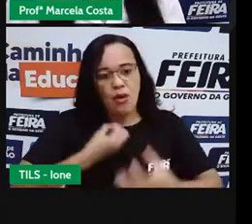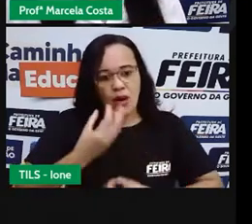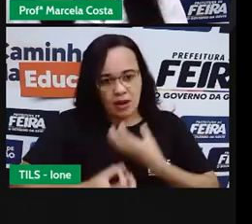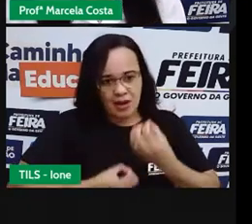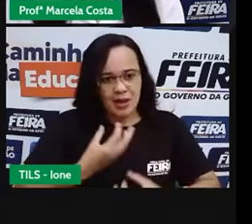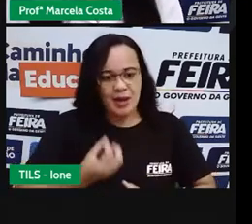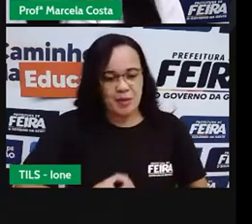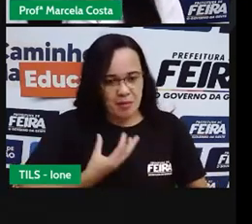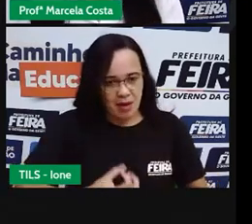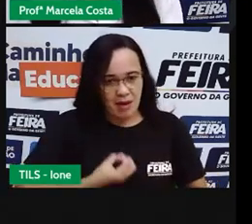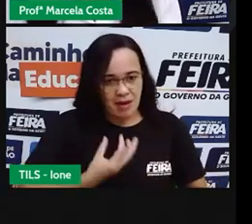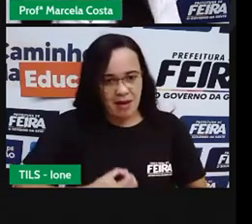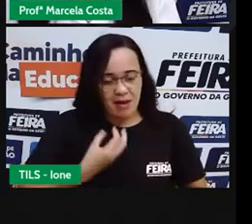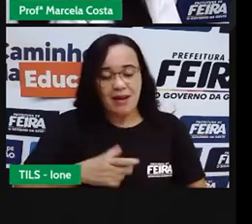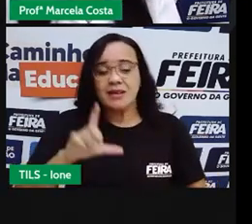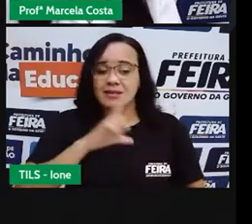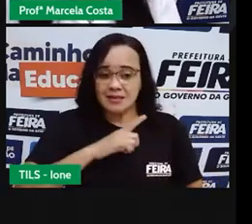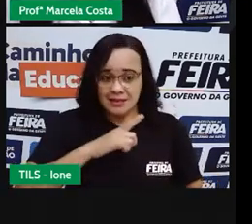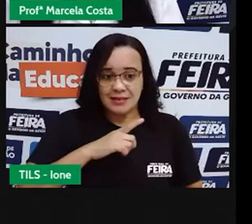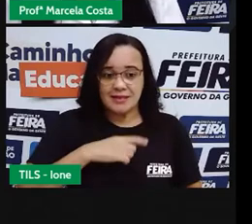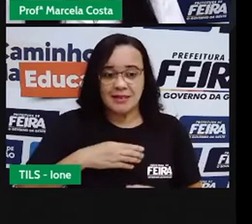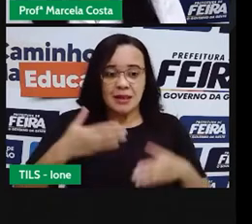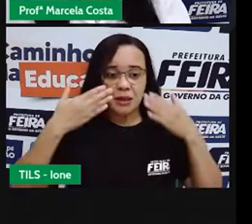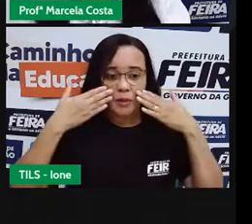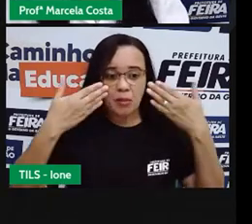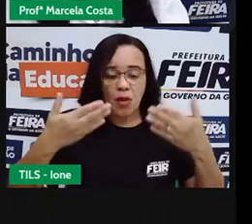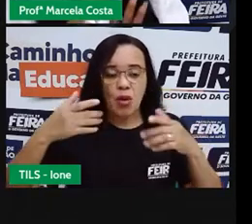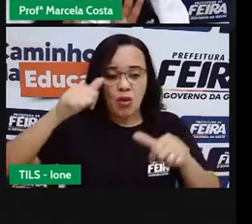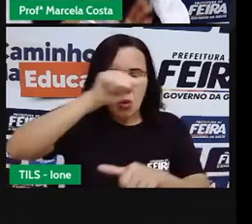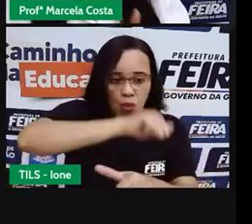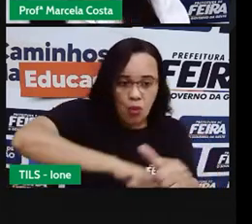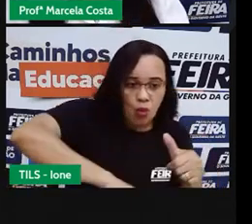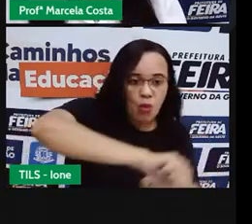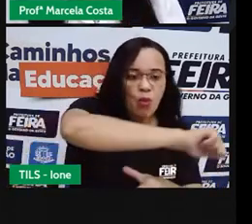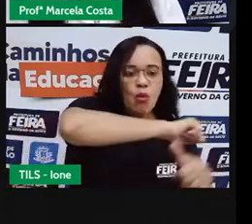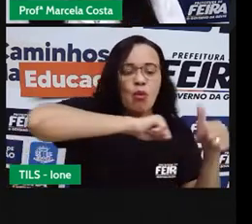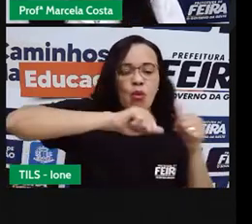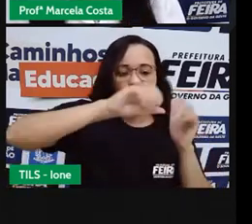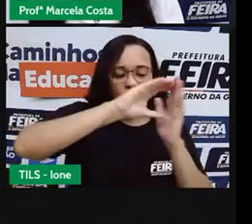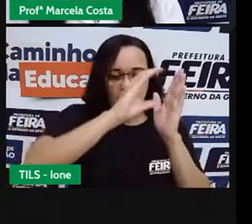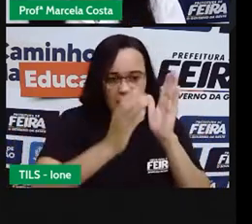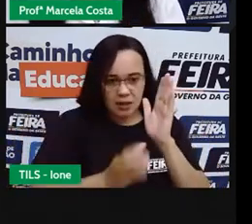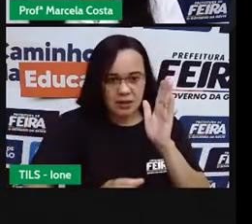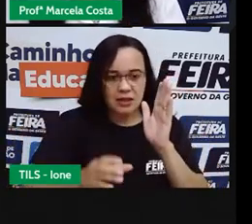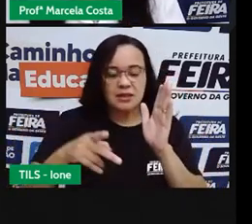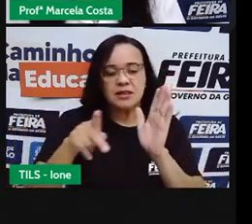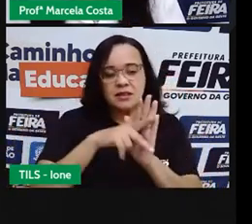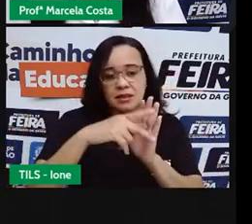apresentadas São mostradas No contrário Delas Características Opostas